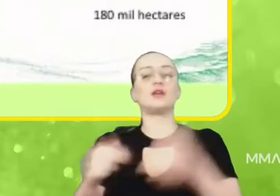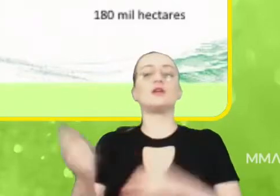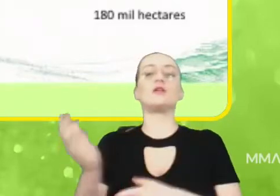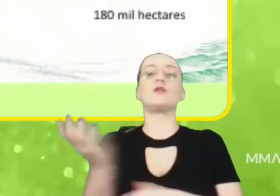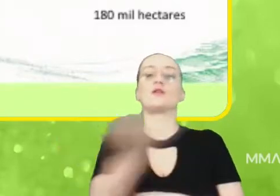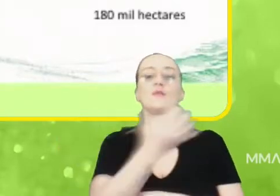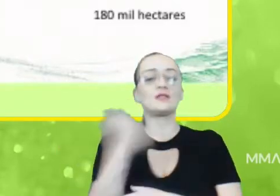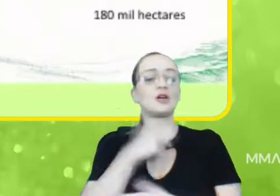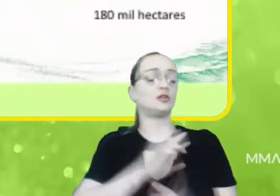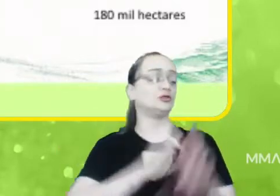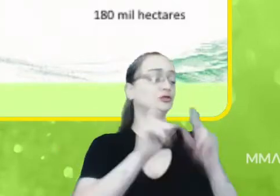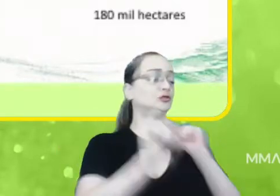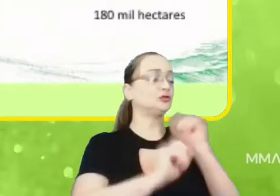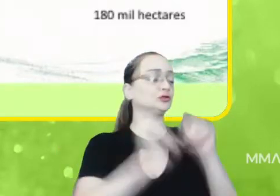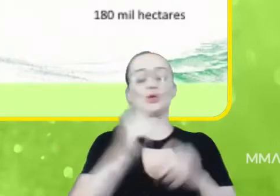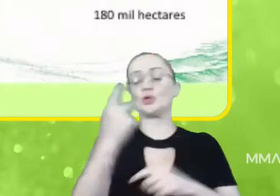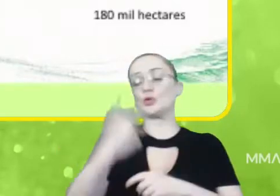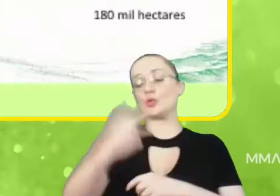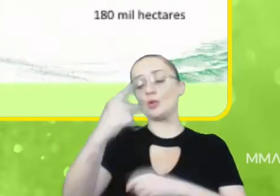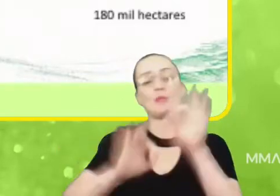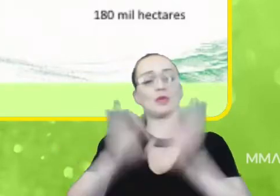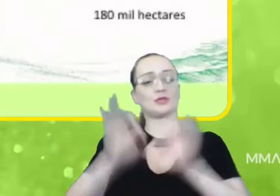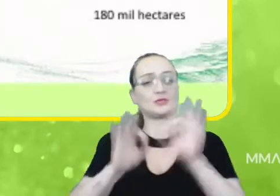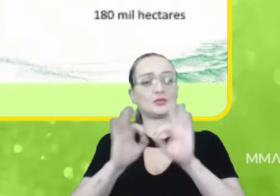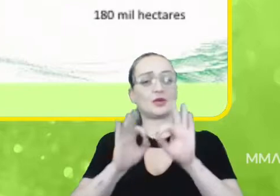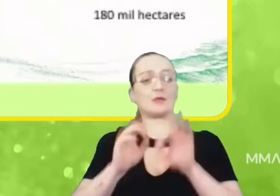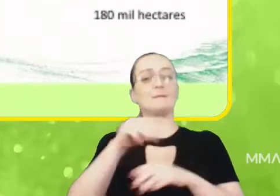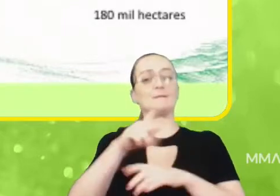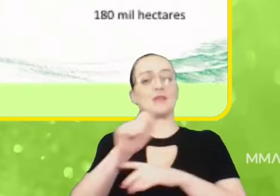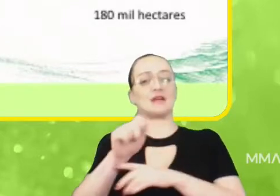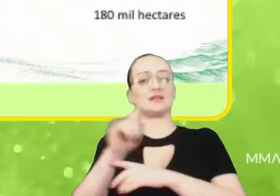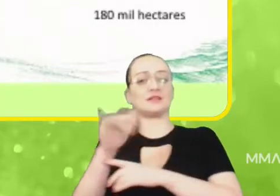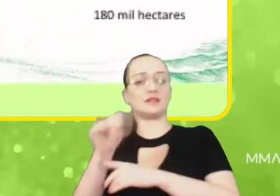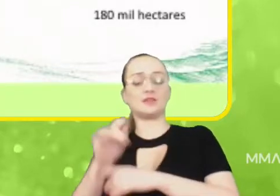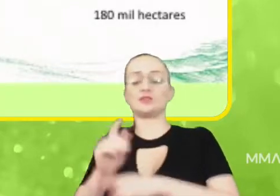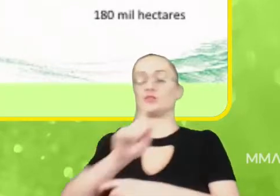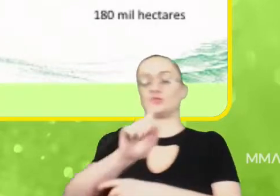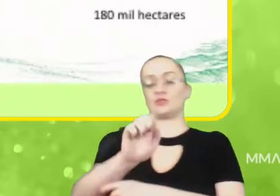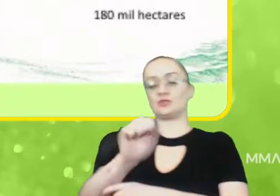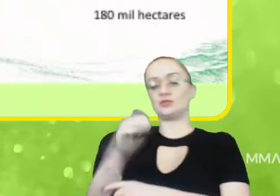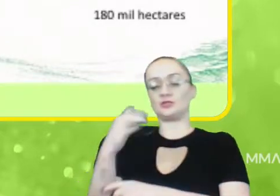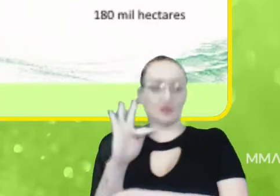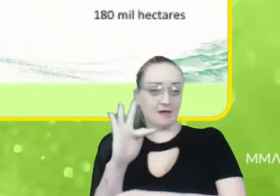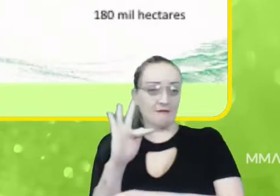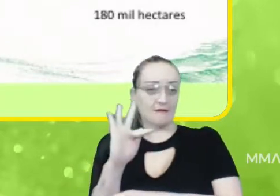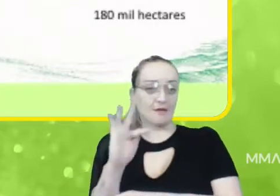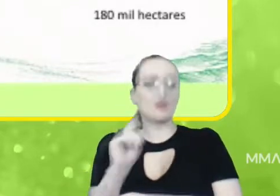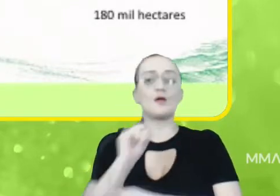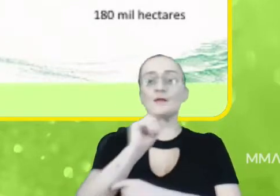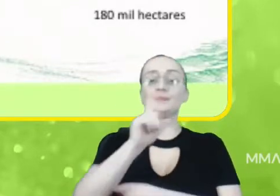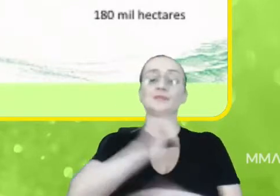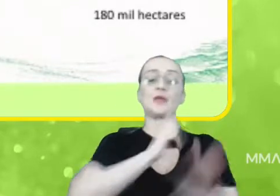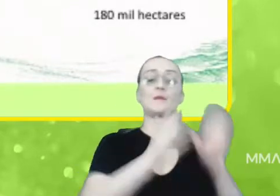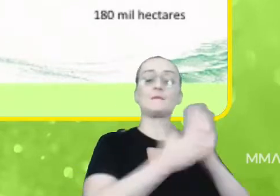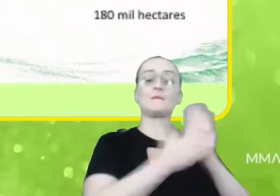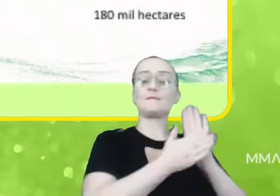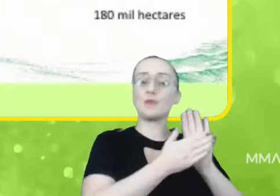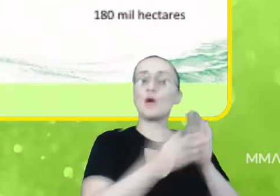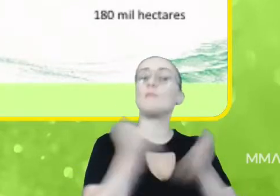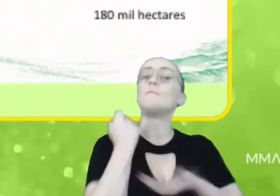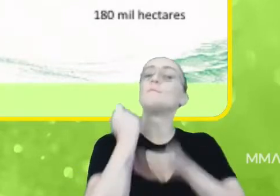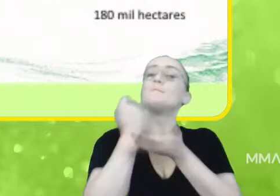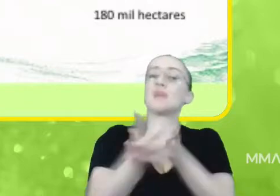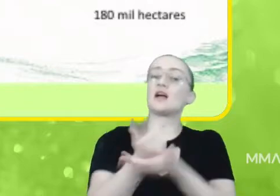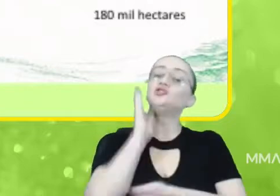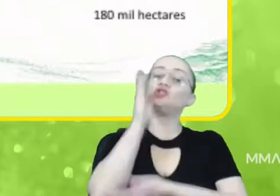diferentemente desses dois projetos do Mata Atlântica e do GF, ele prevê pagamento direto para